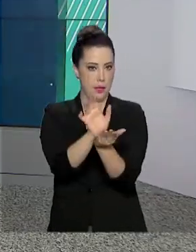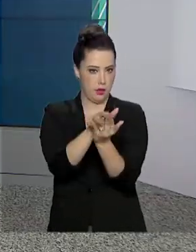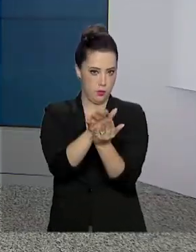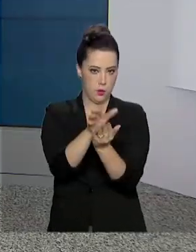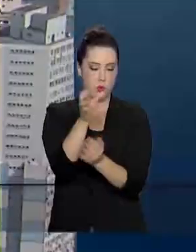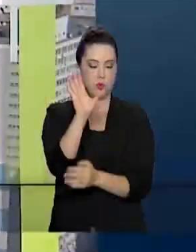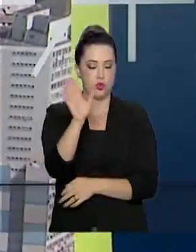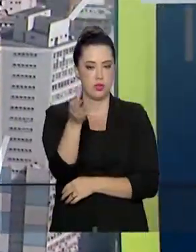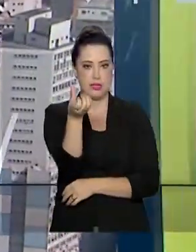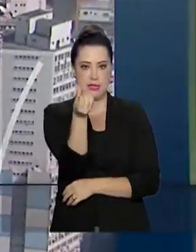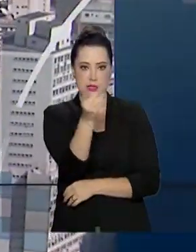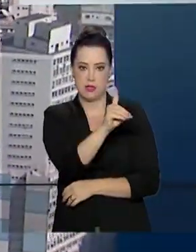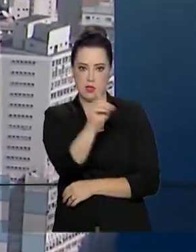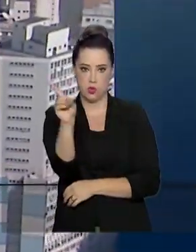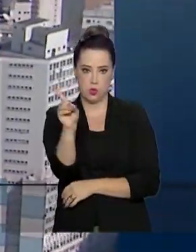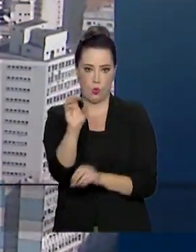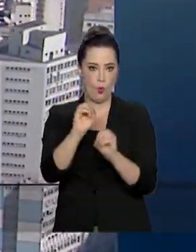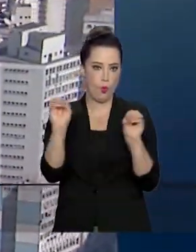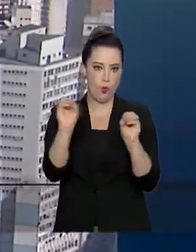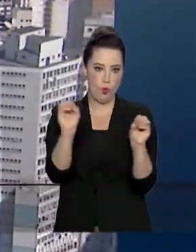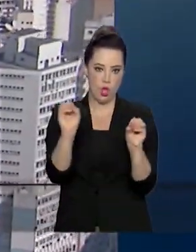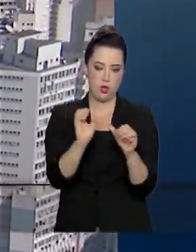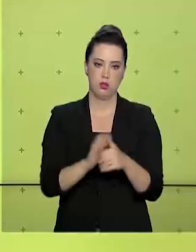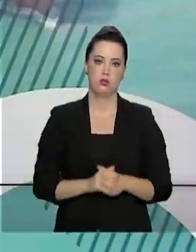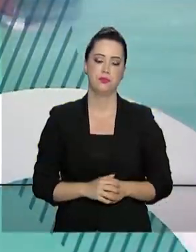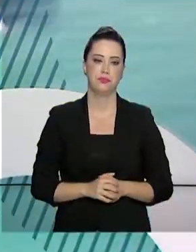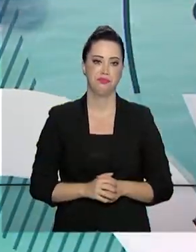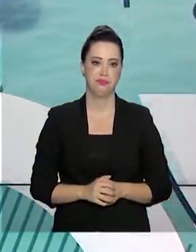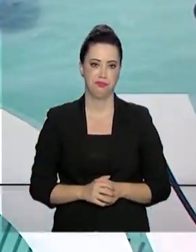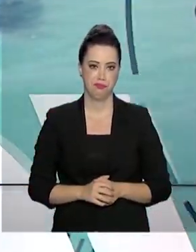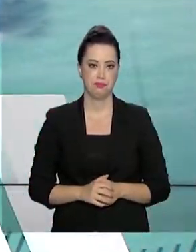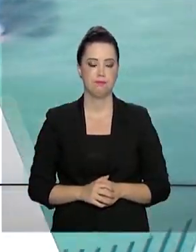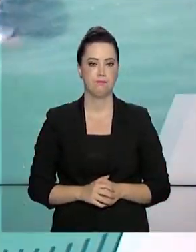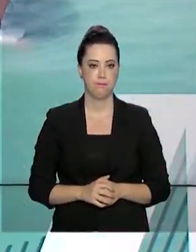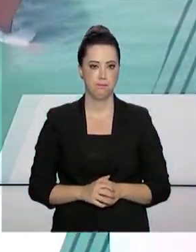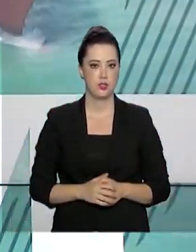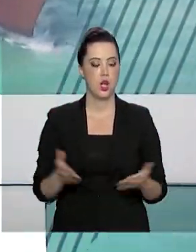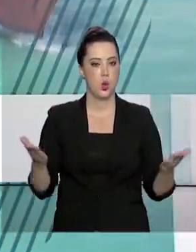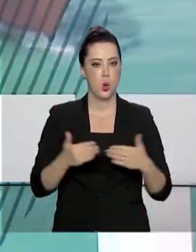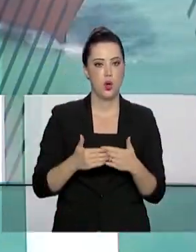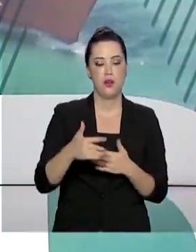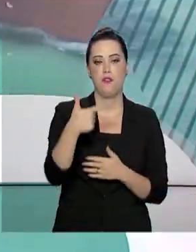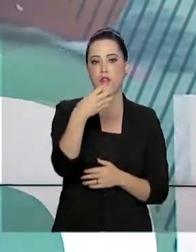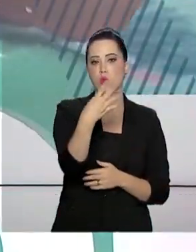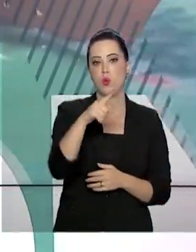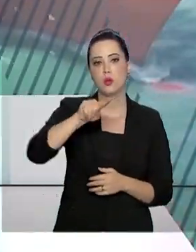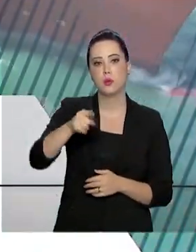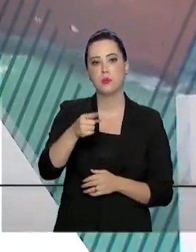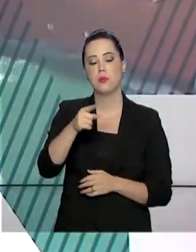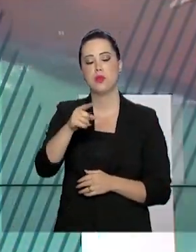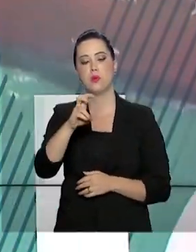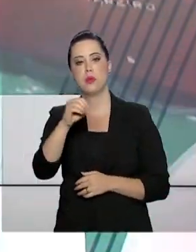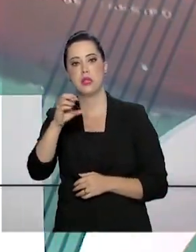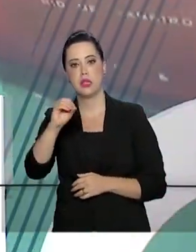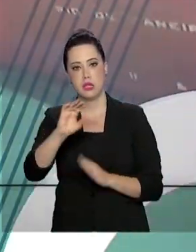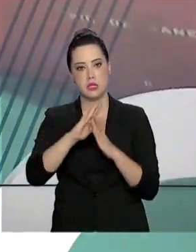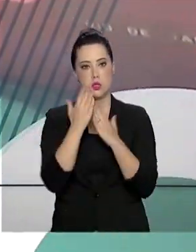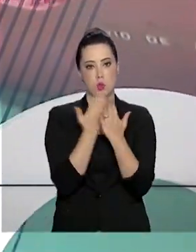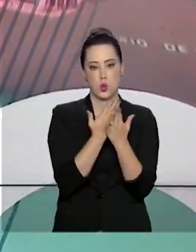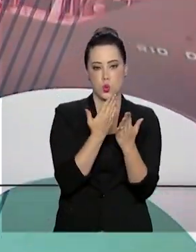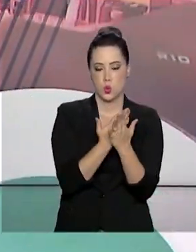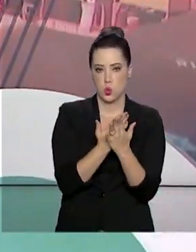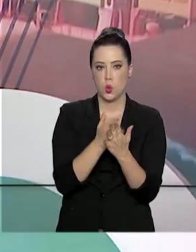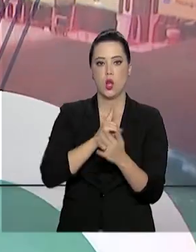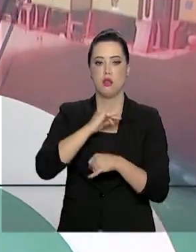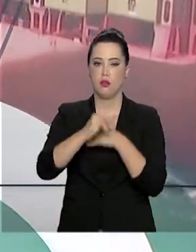manchas. A partir de agora, mais 24.500 escolas públicas em todo o país passam a ser atendidas com